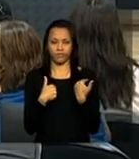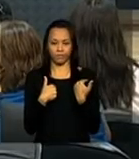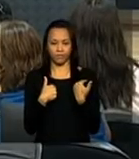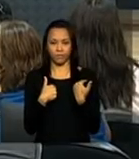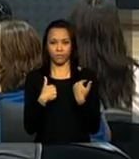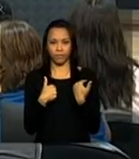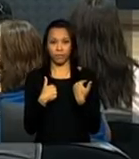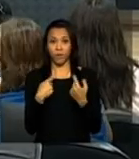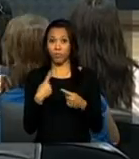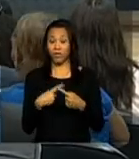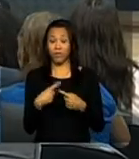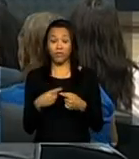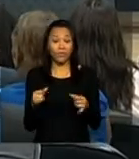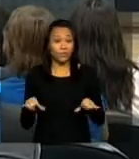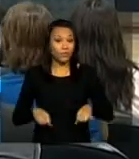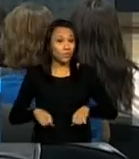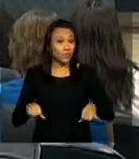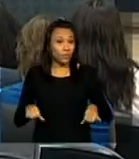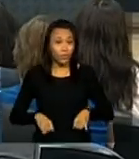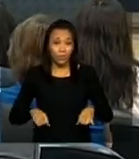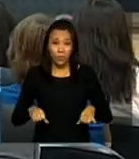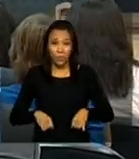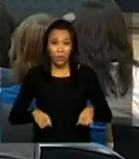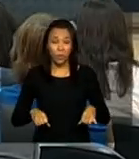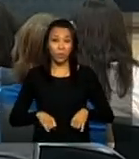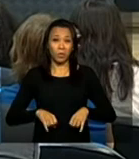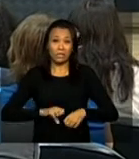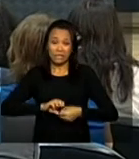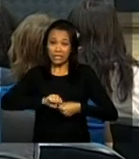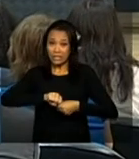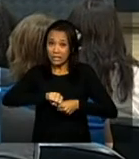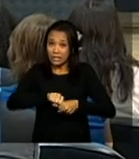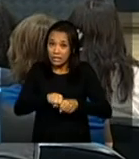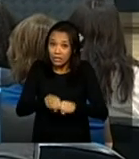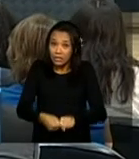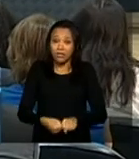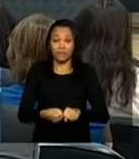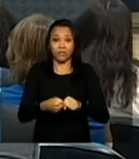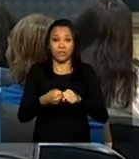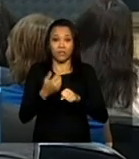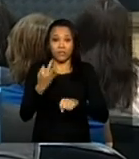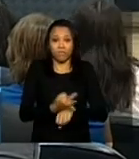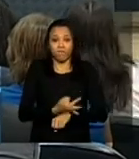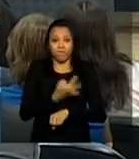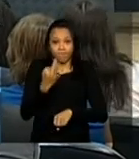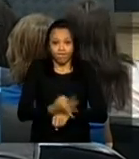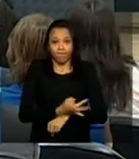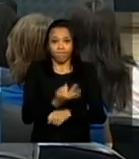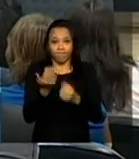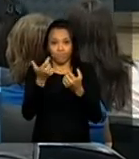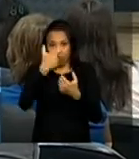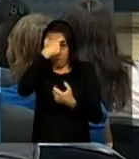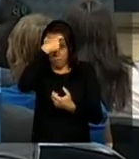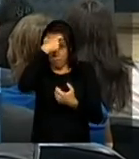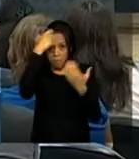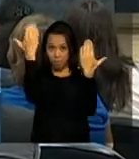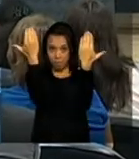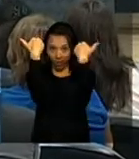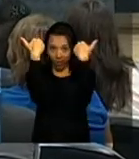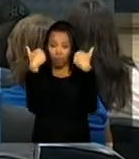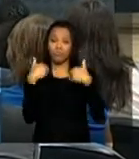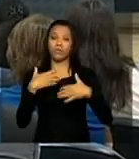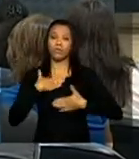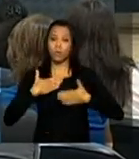tamanha é a dor da tortura física e psíquica mas hoje eu tenho uma